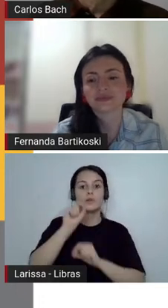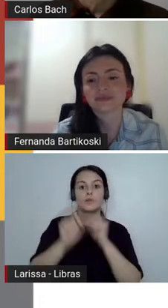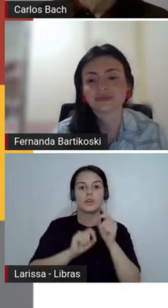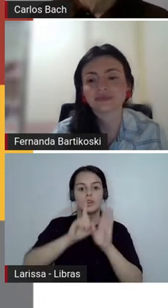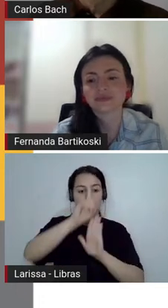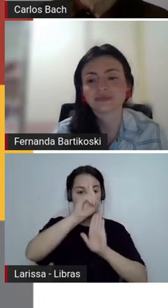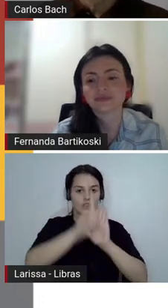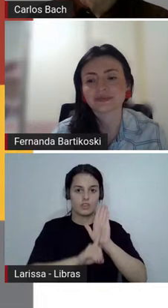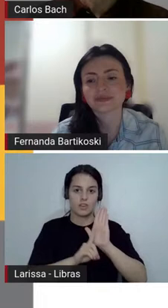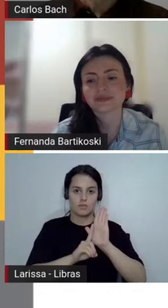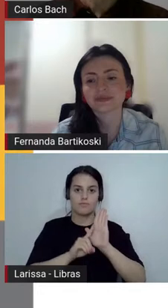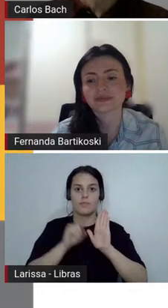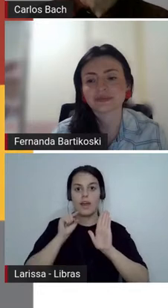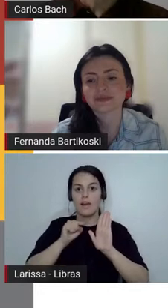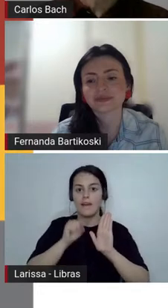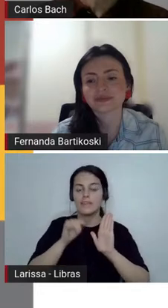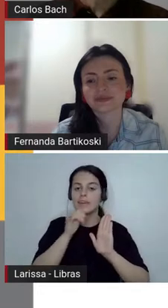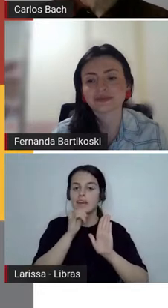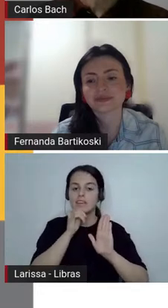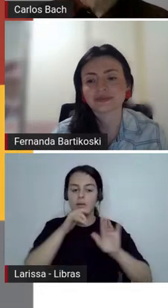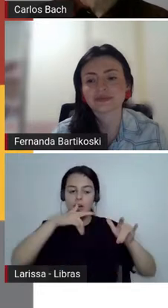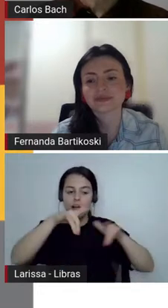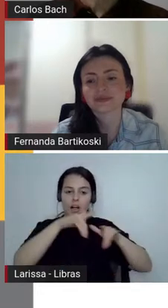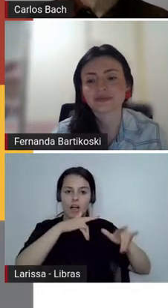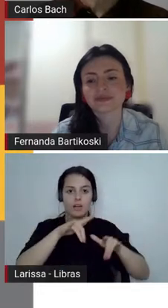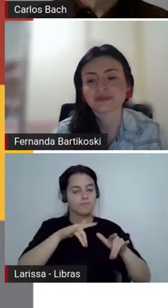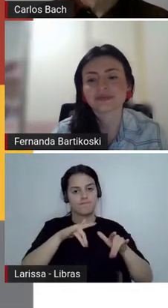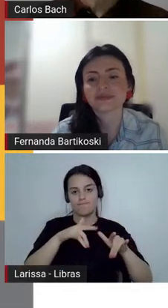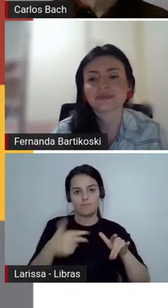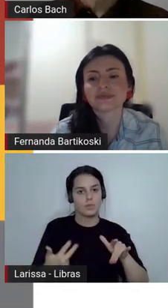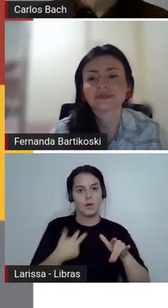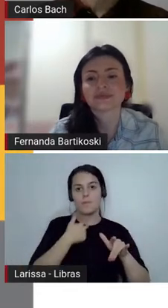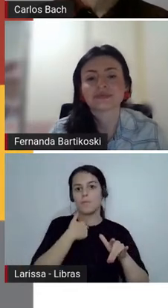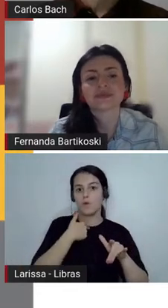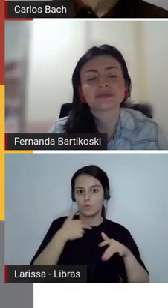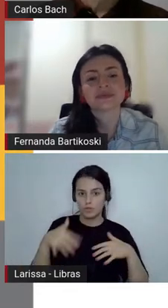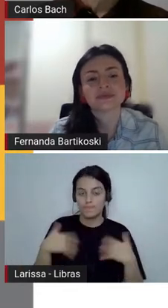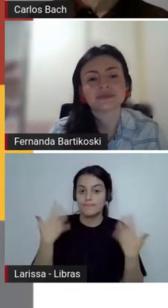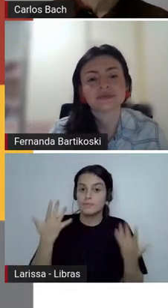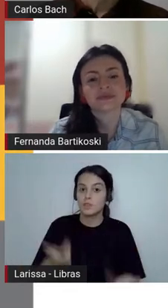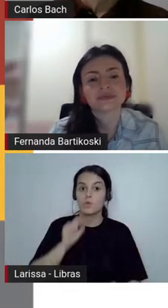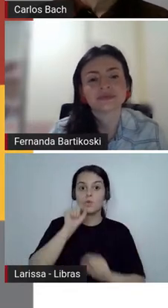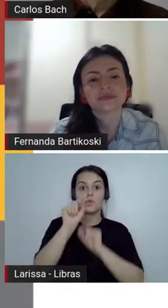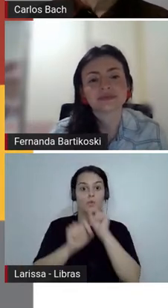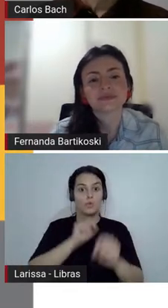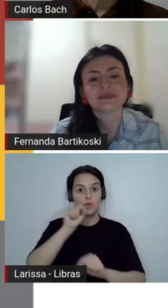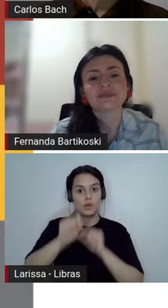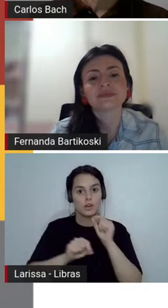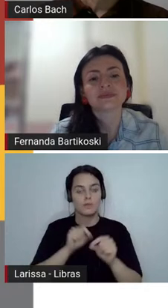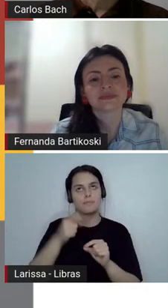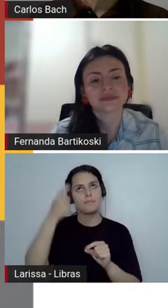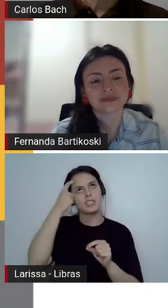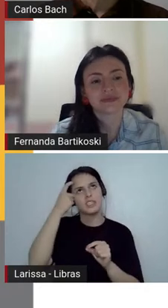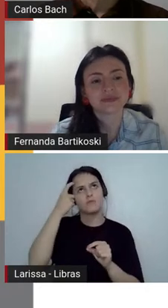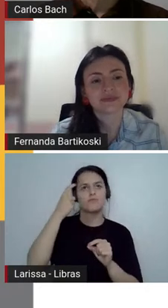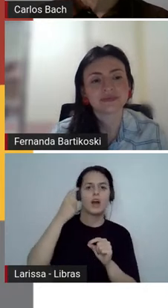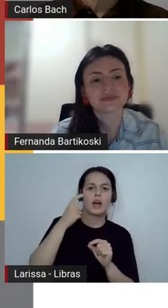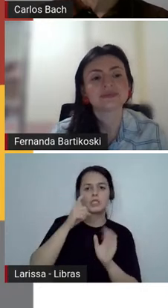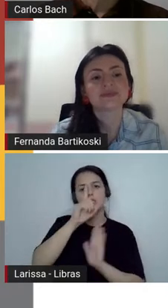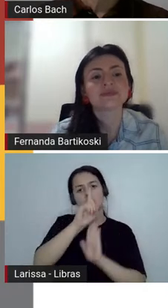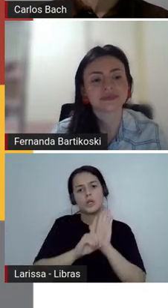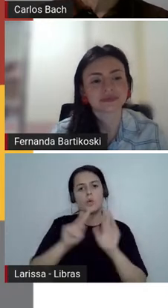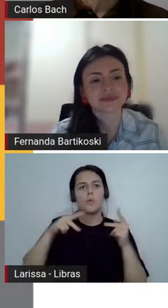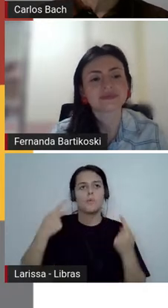direitos humanos, as questões ligadas ao corpo, à saúde, aos bens